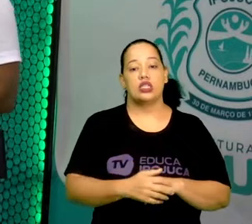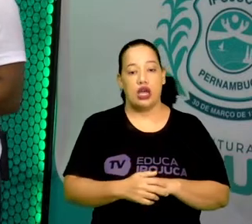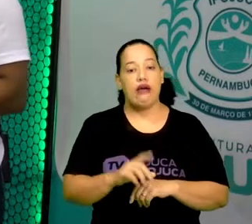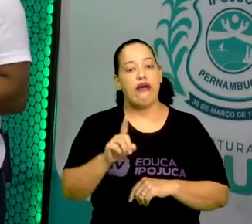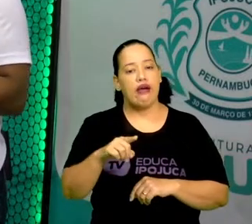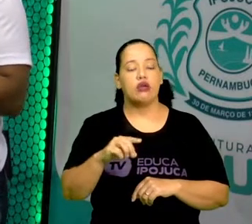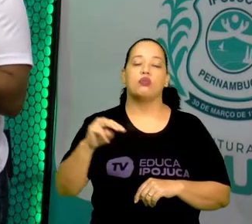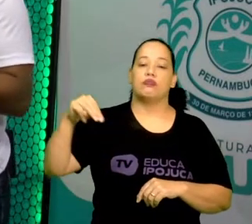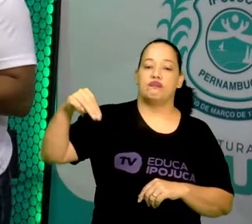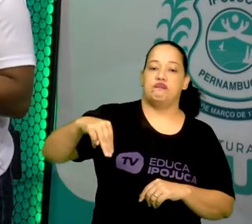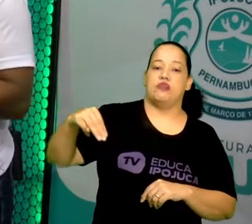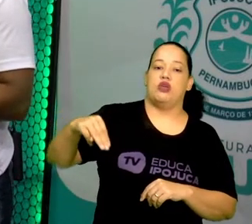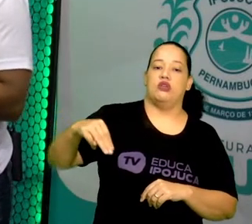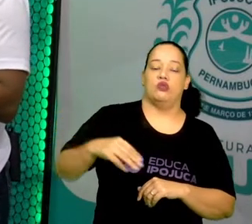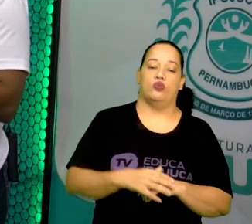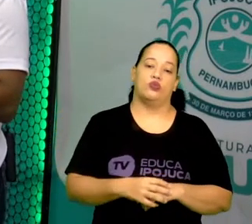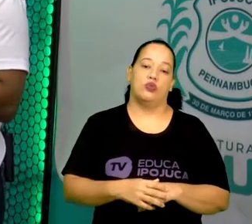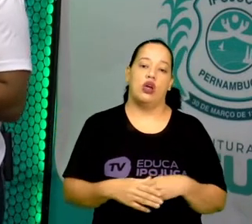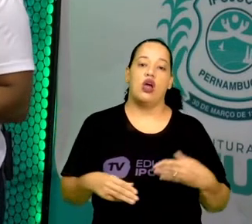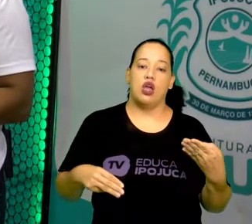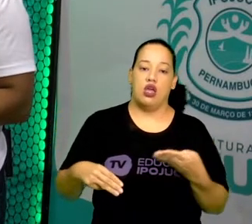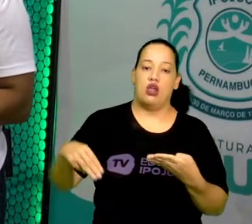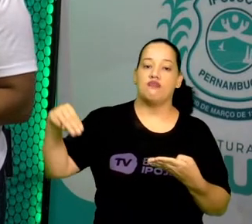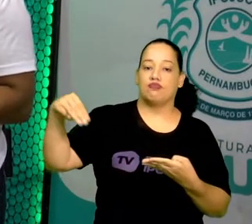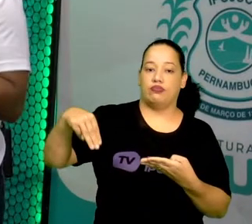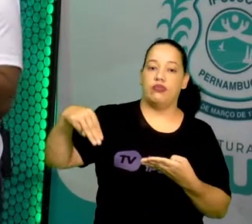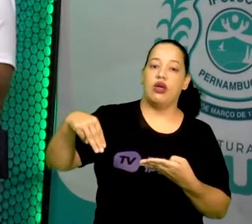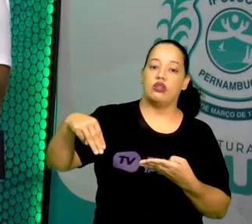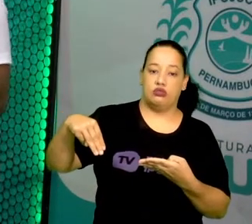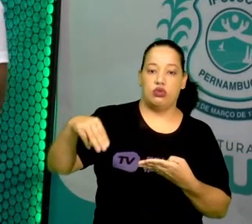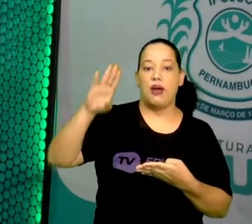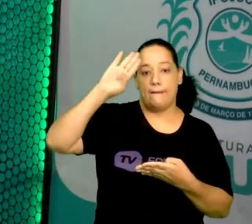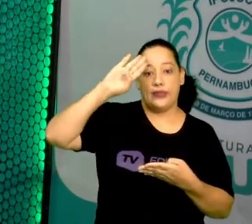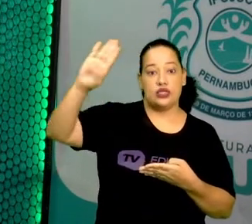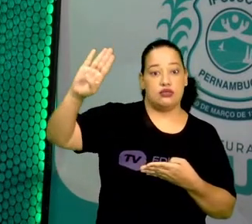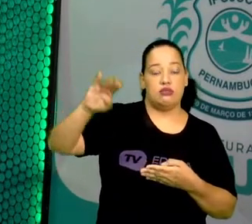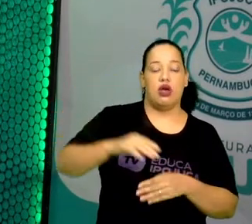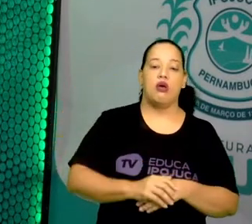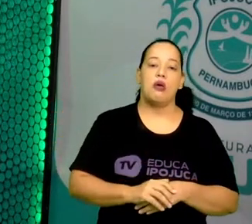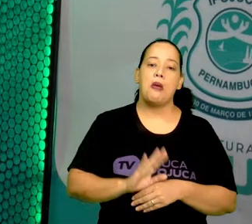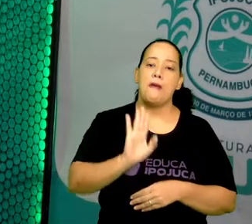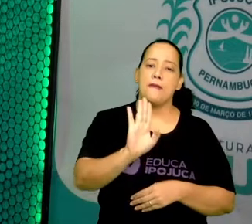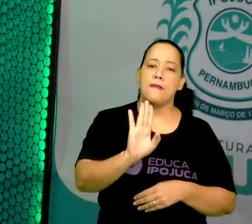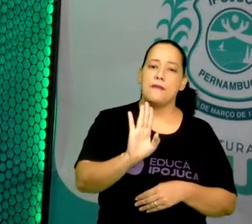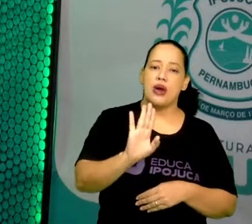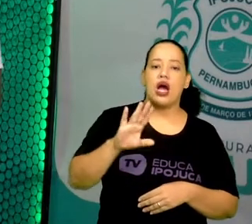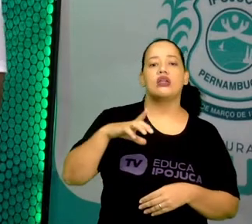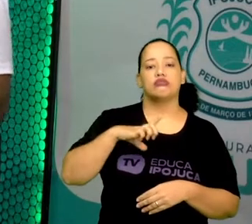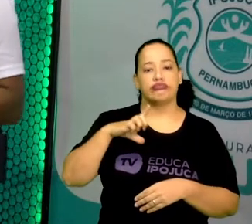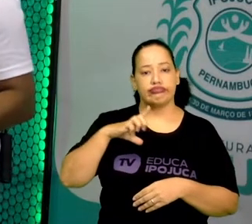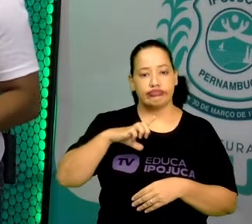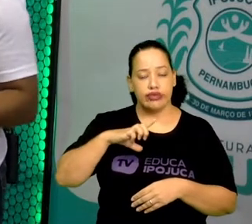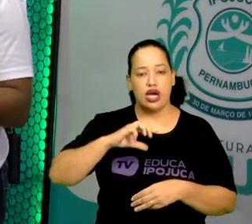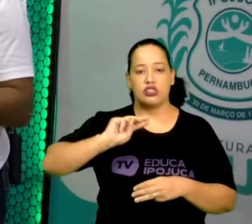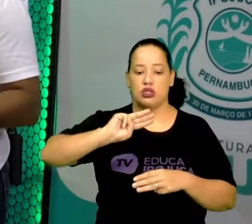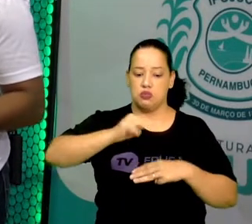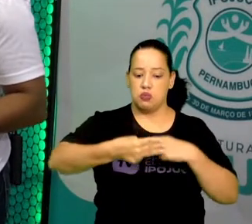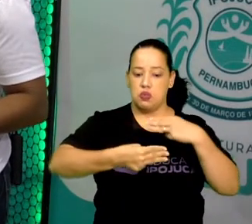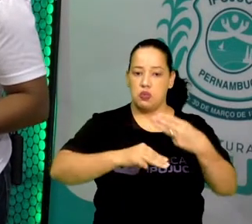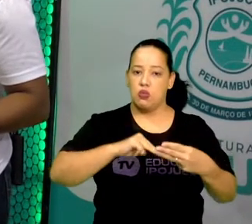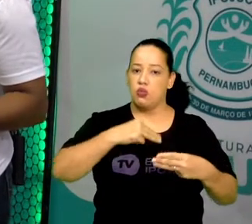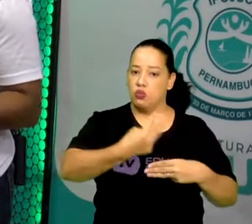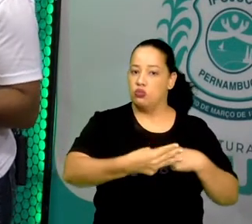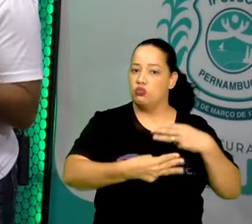o metro. É a nossa principal unidade de medida. Só que o metro não fica sozinho, ele tem seus múltiplos. Acompanhe